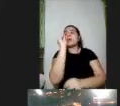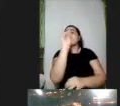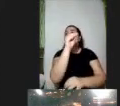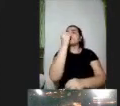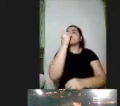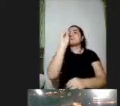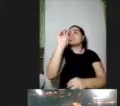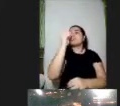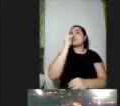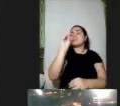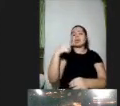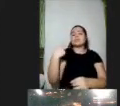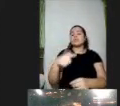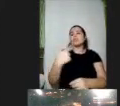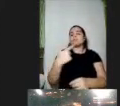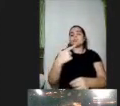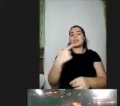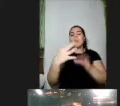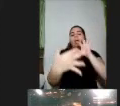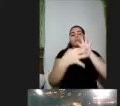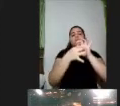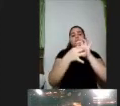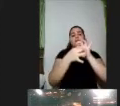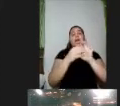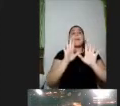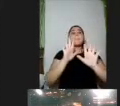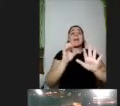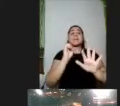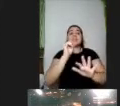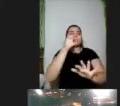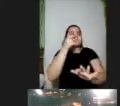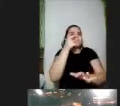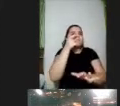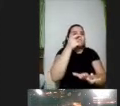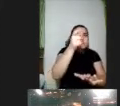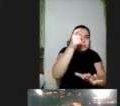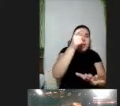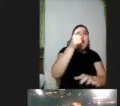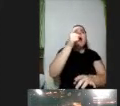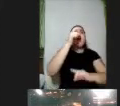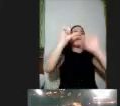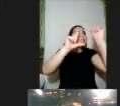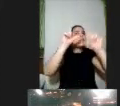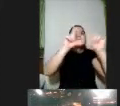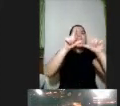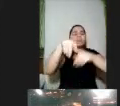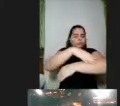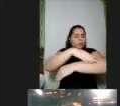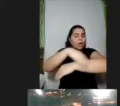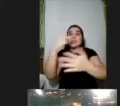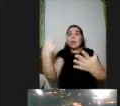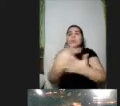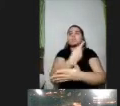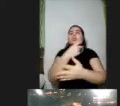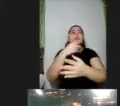e eu não me conecto com elas coisas que não me interessam estão passando na televisão estão passando na rua estão acontecendo as pessoas